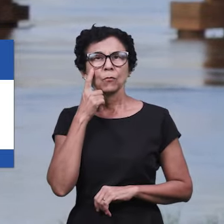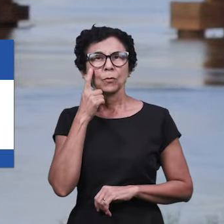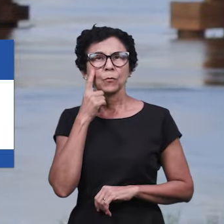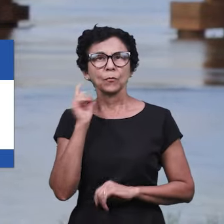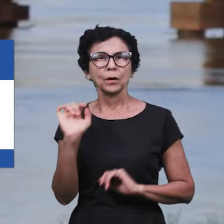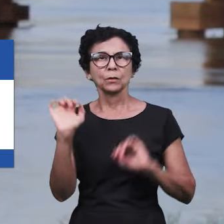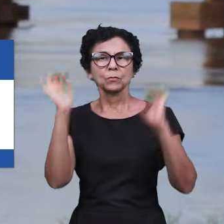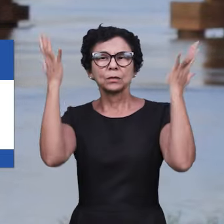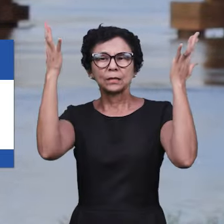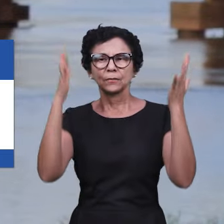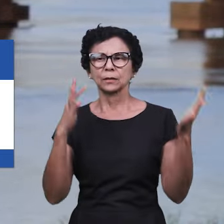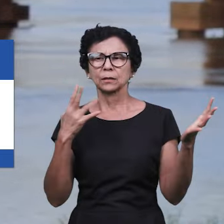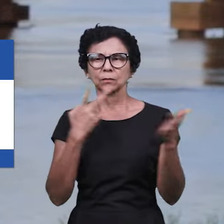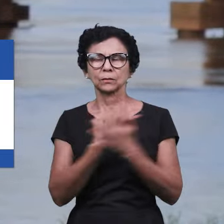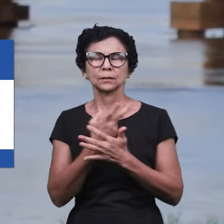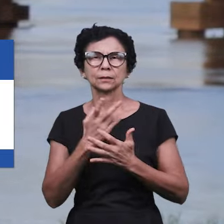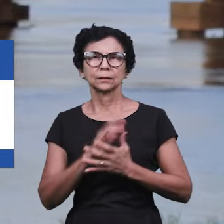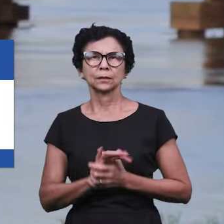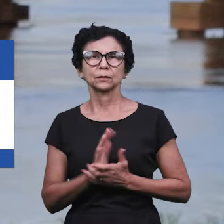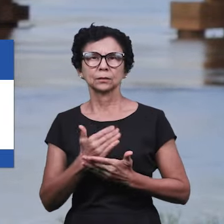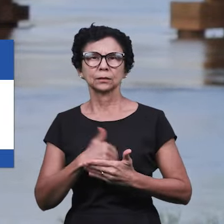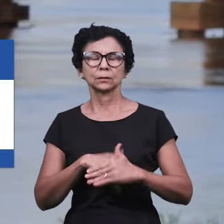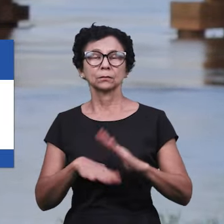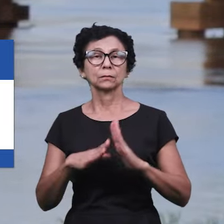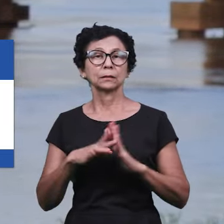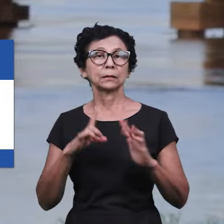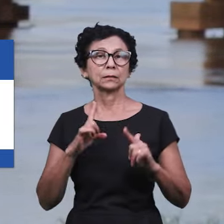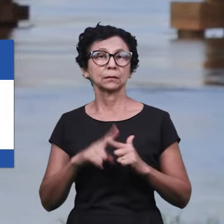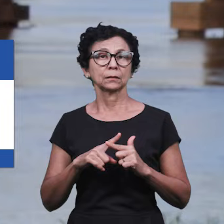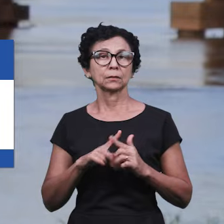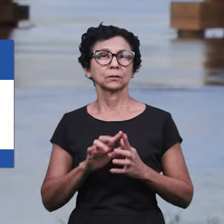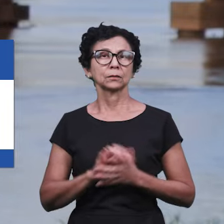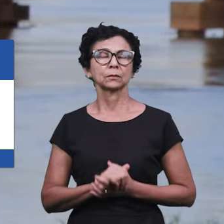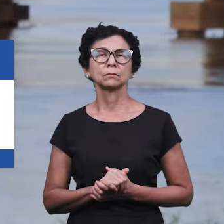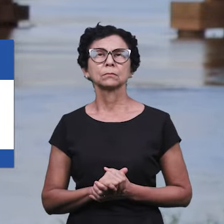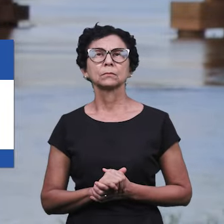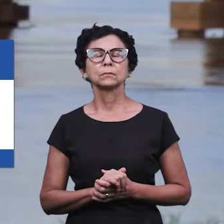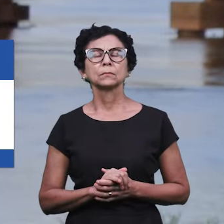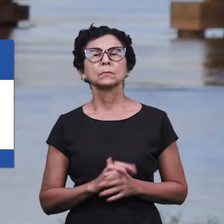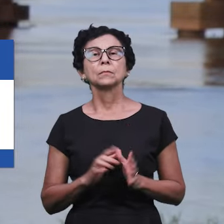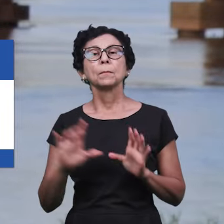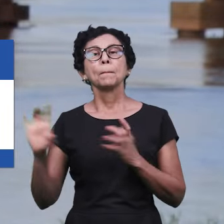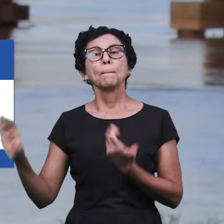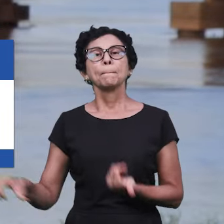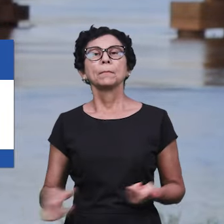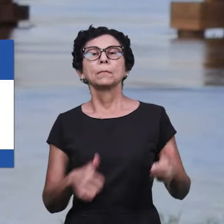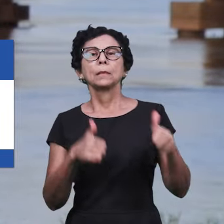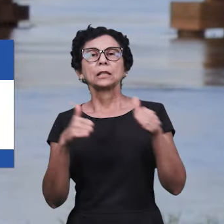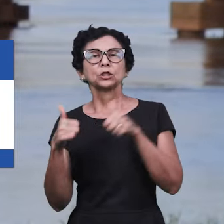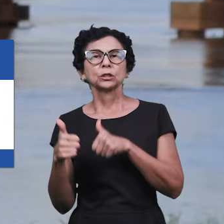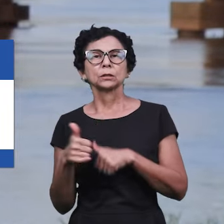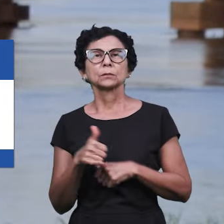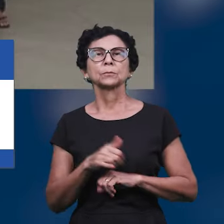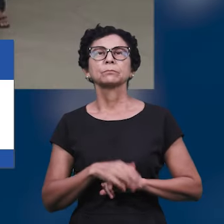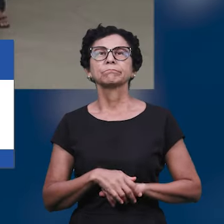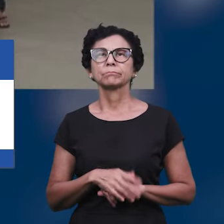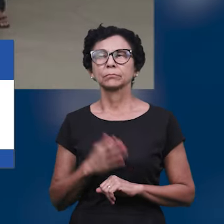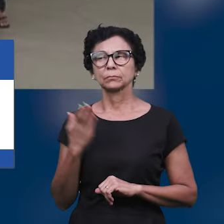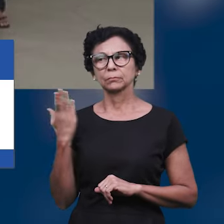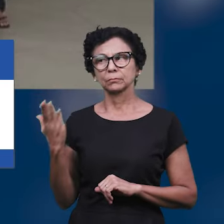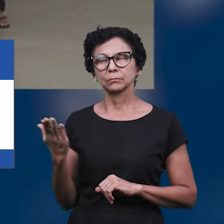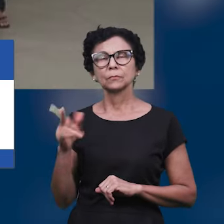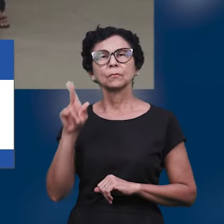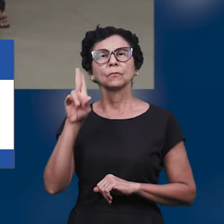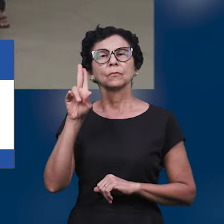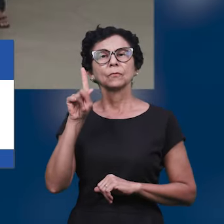dos eventos que aconteceram nas nossas igrejas. E vamos começar falando de batismos. E foi no Manaí